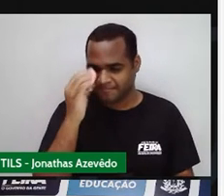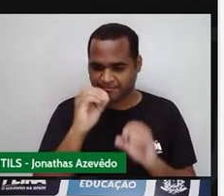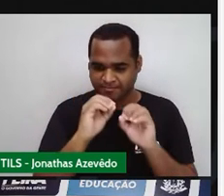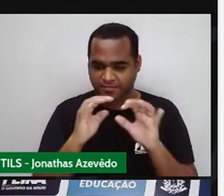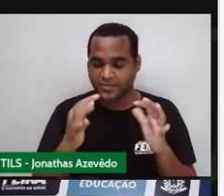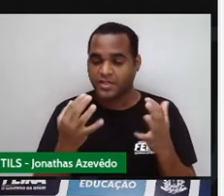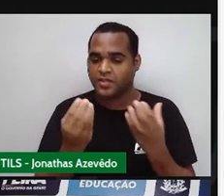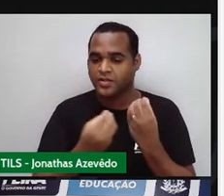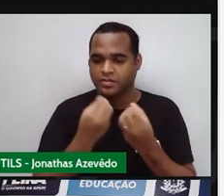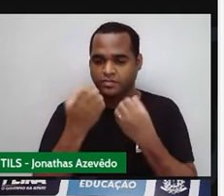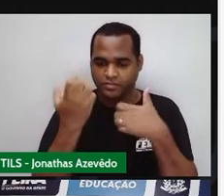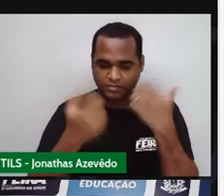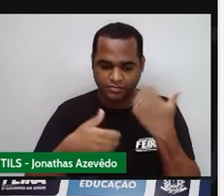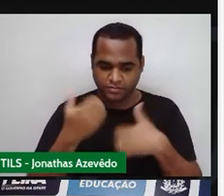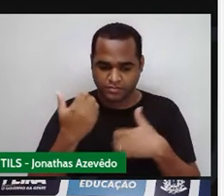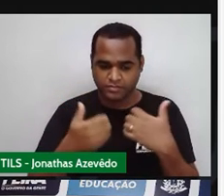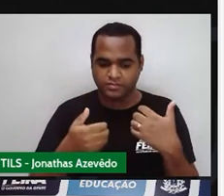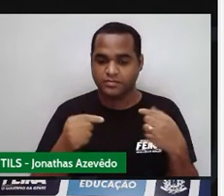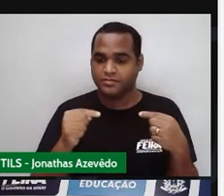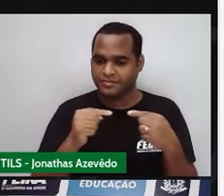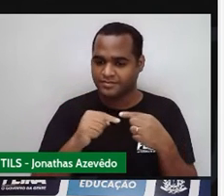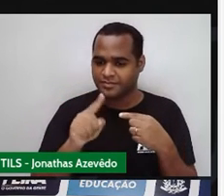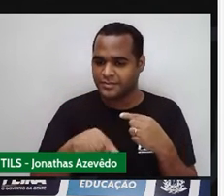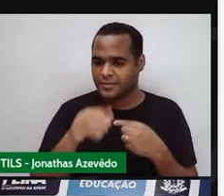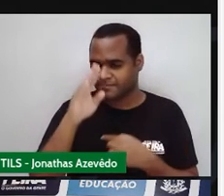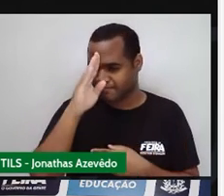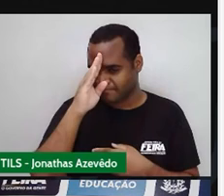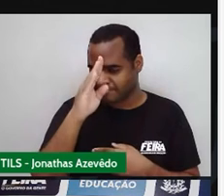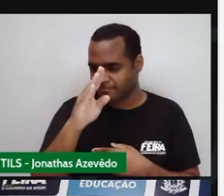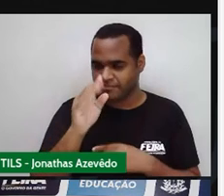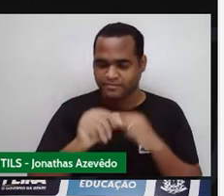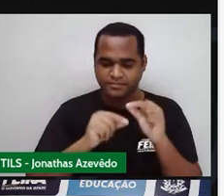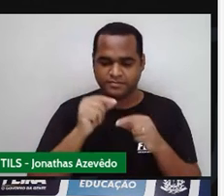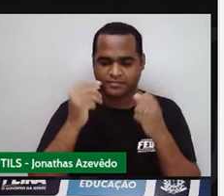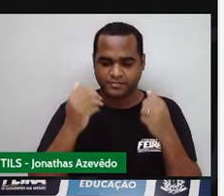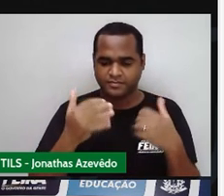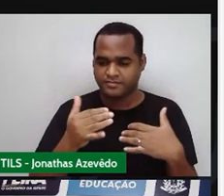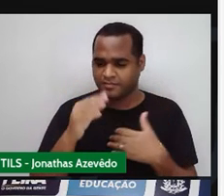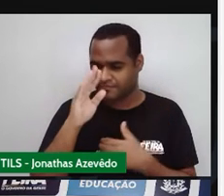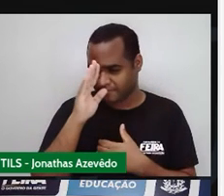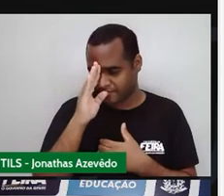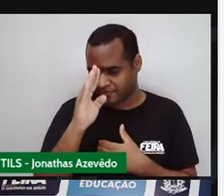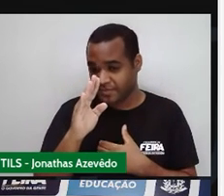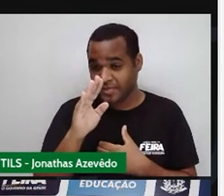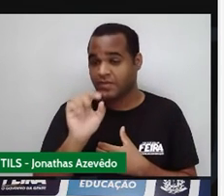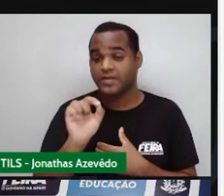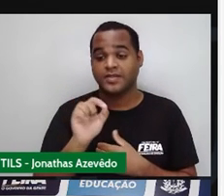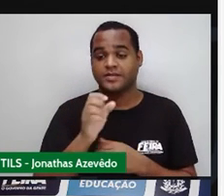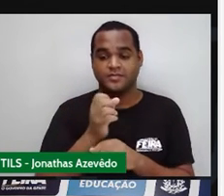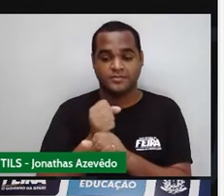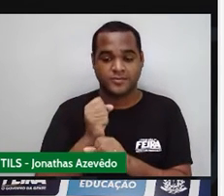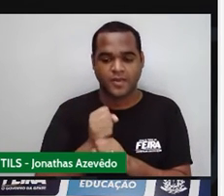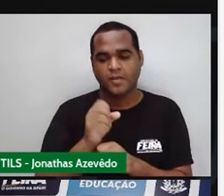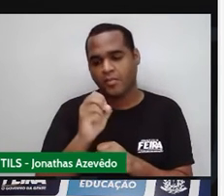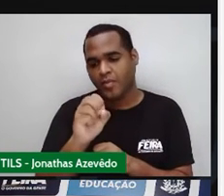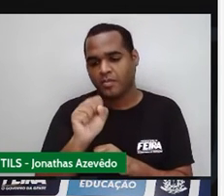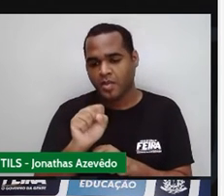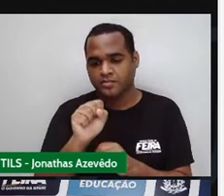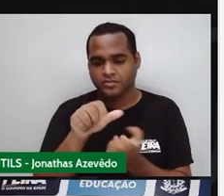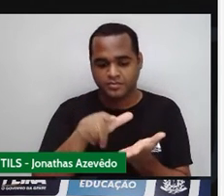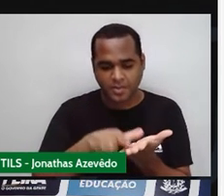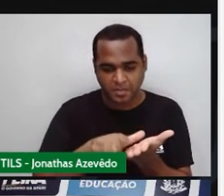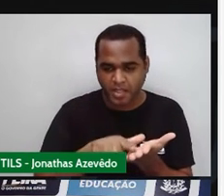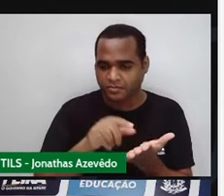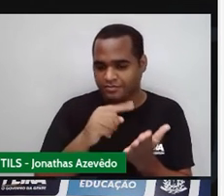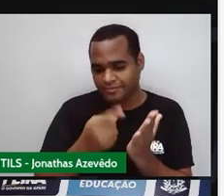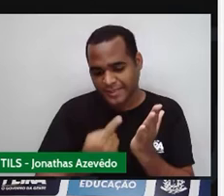onde estiver, tem a missão de fazer essa soma, né? Ou você pode fazer no seu papel, no seu caderno,